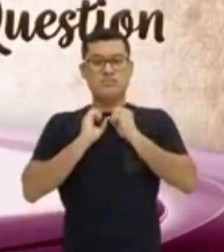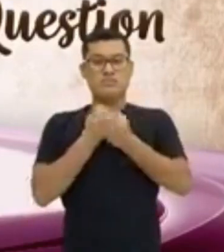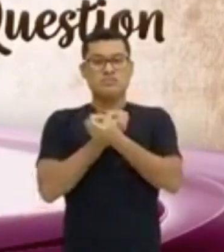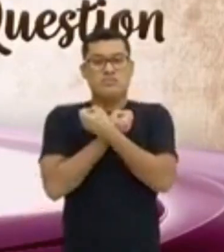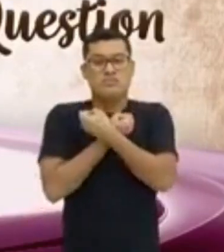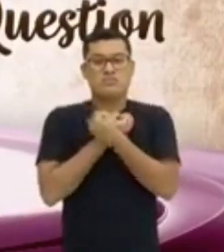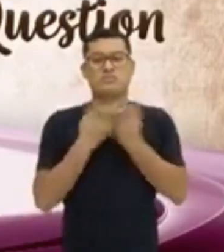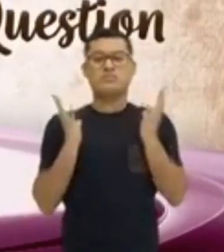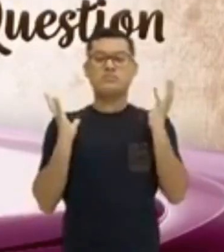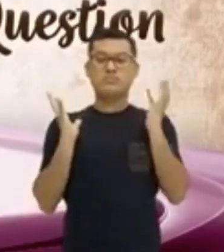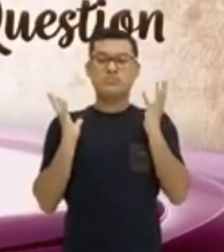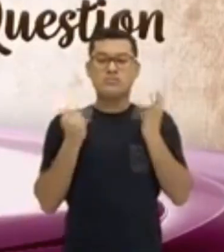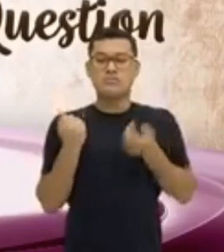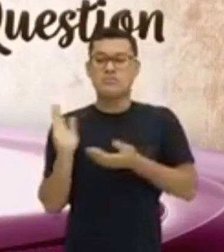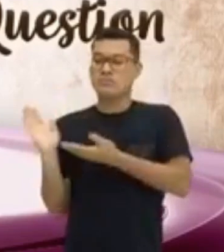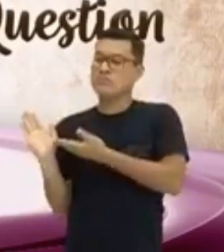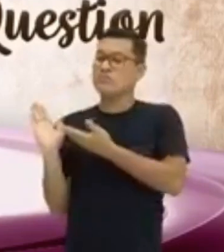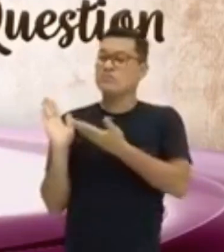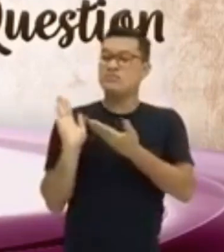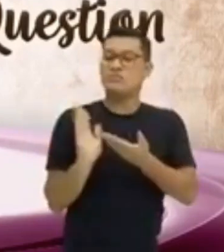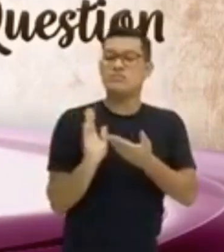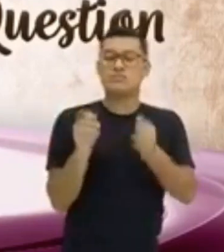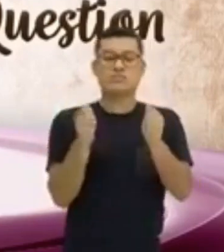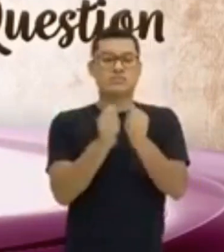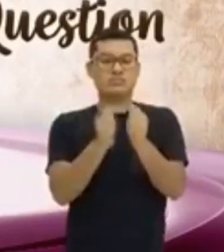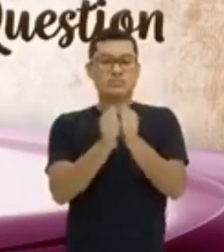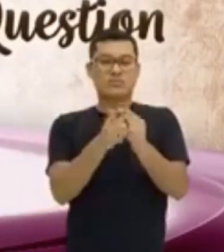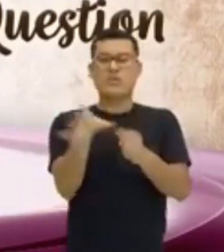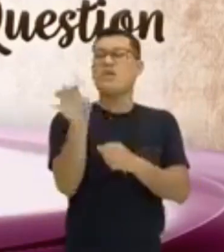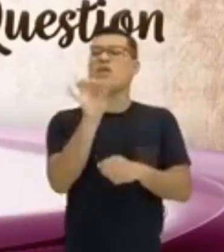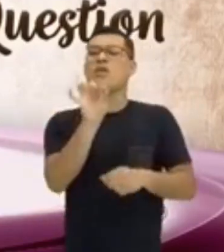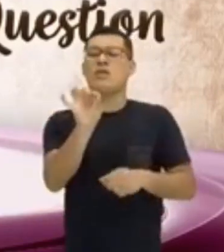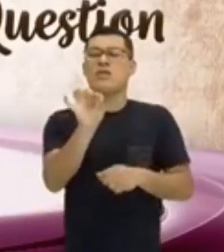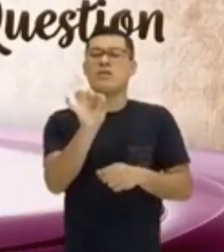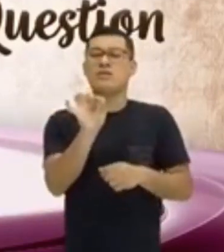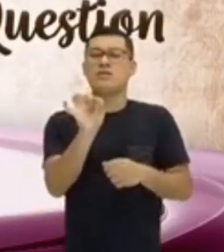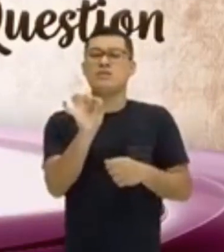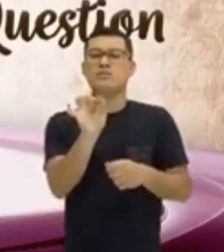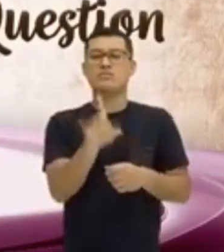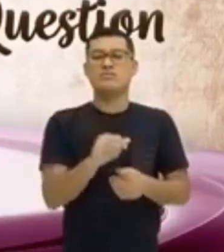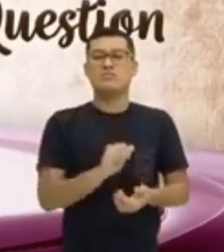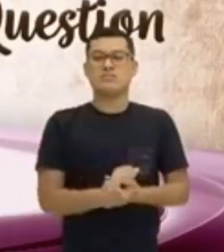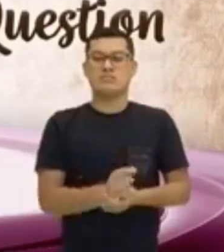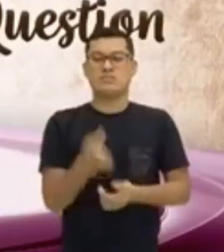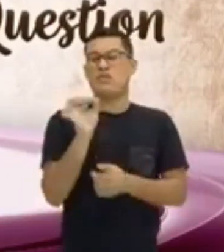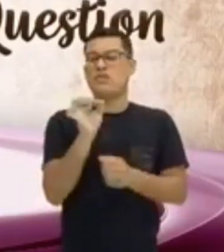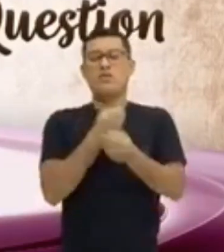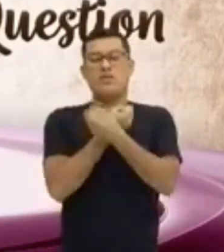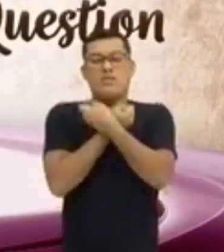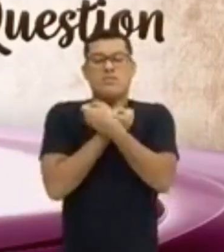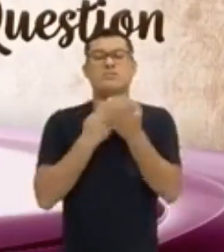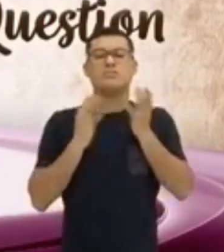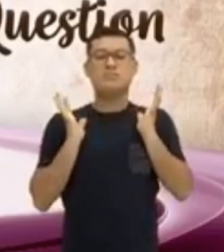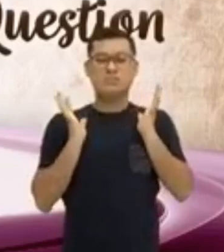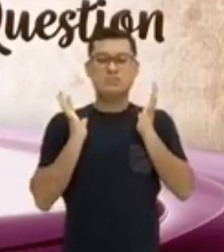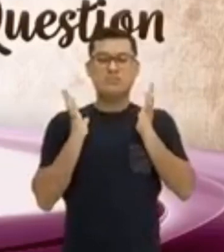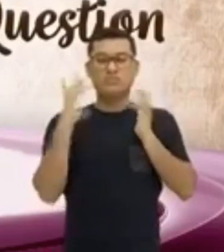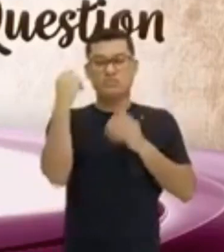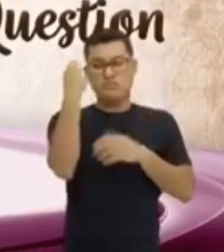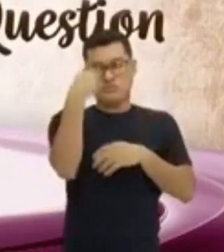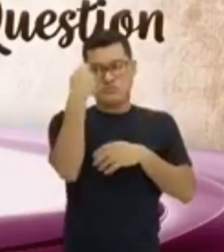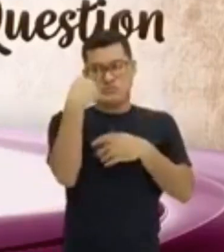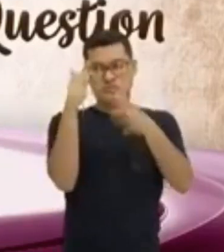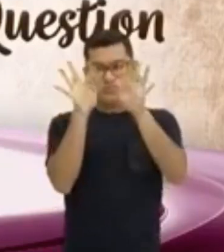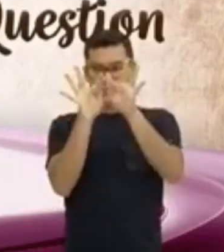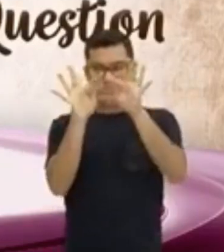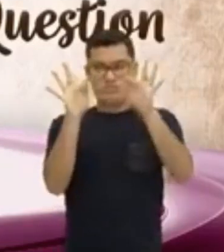Shakespeare vem celebrar com vocês quem é, who is, quem é William Shakespeare. Ele é autor dessa frase que está aqui